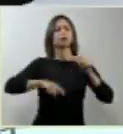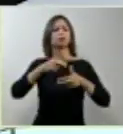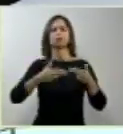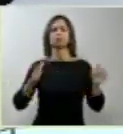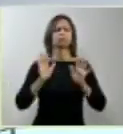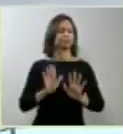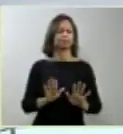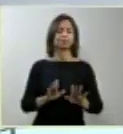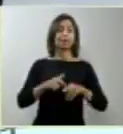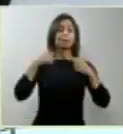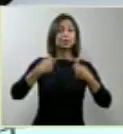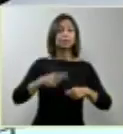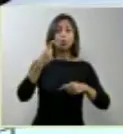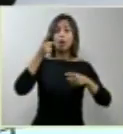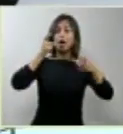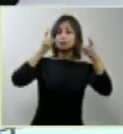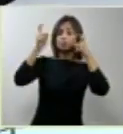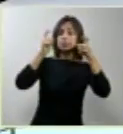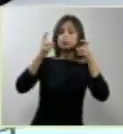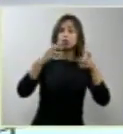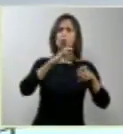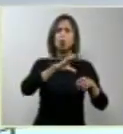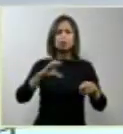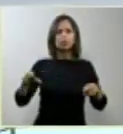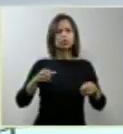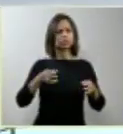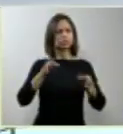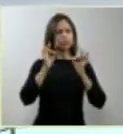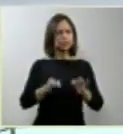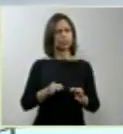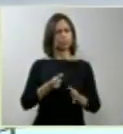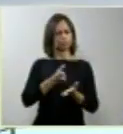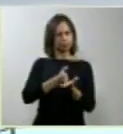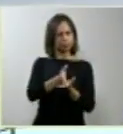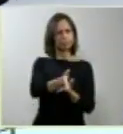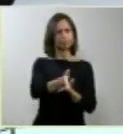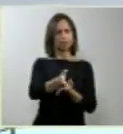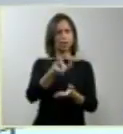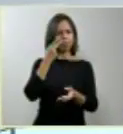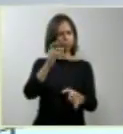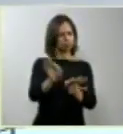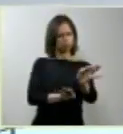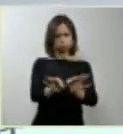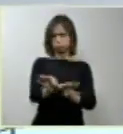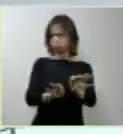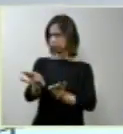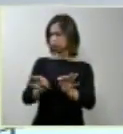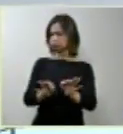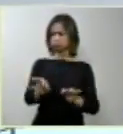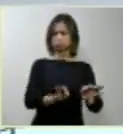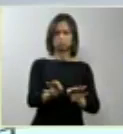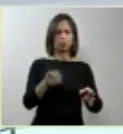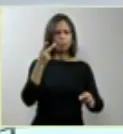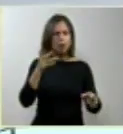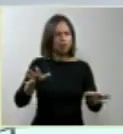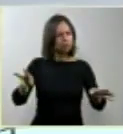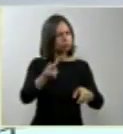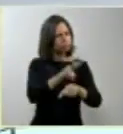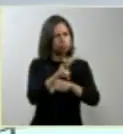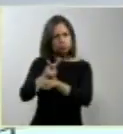necessário uma gestão orientada para que isso aconteça. Eu não aconselharia